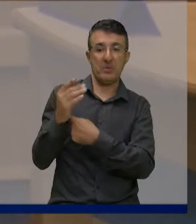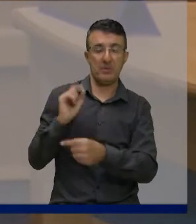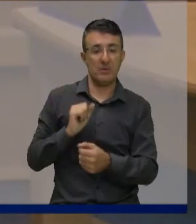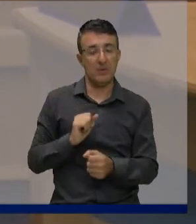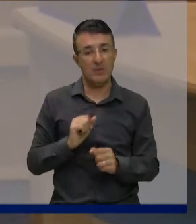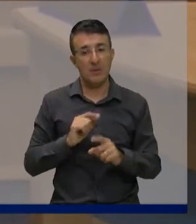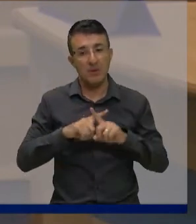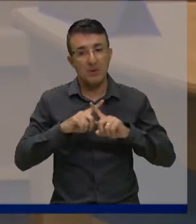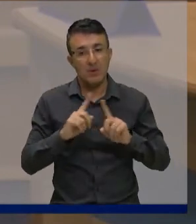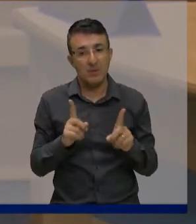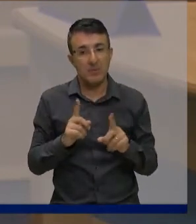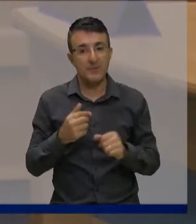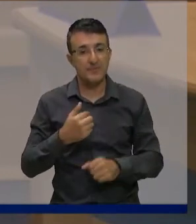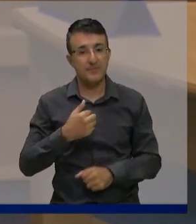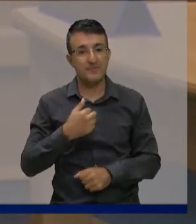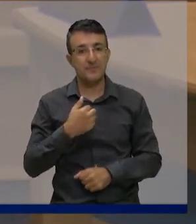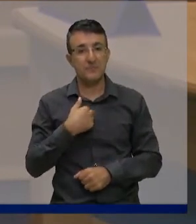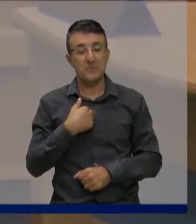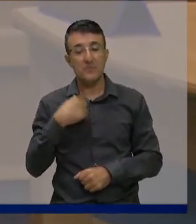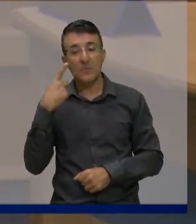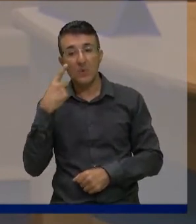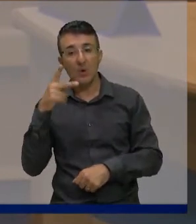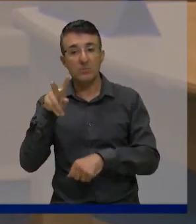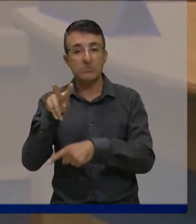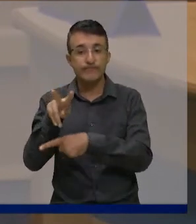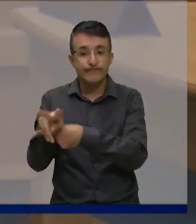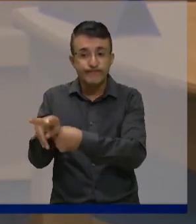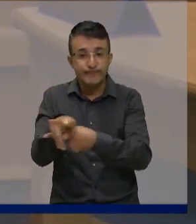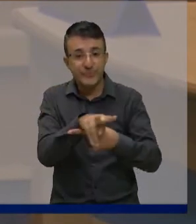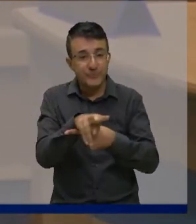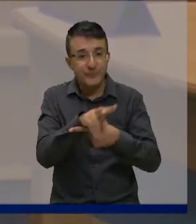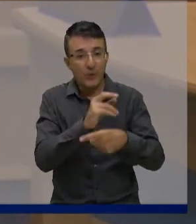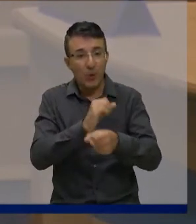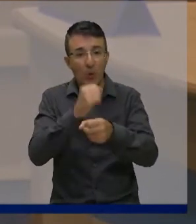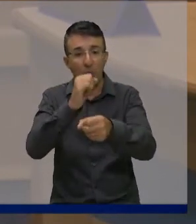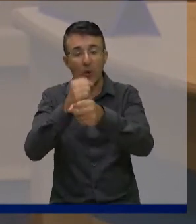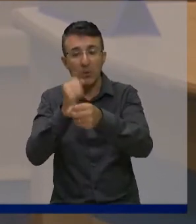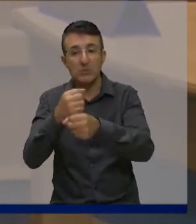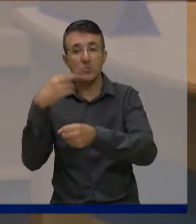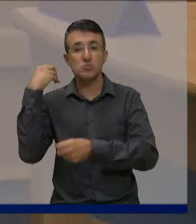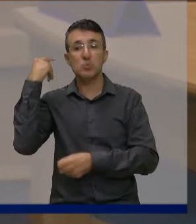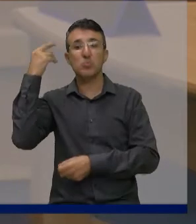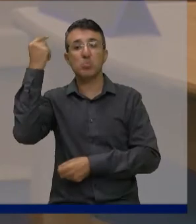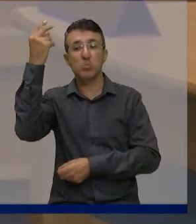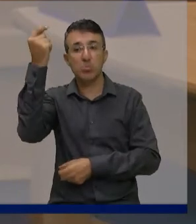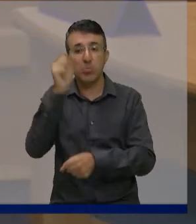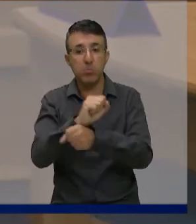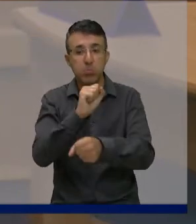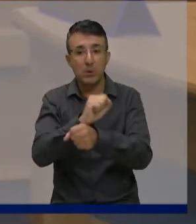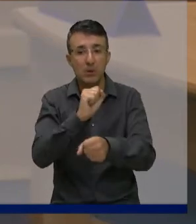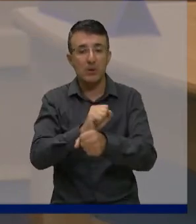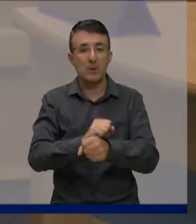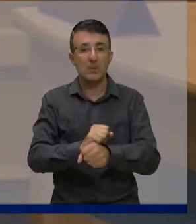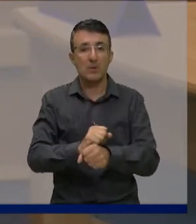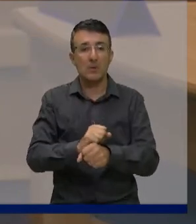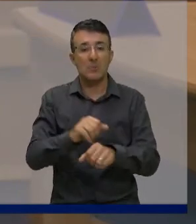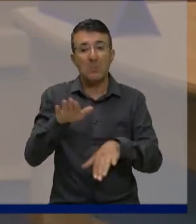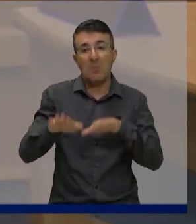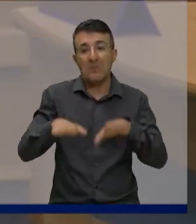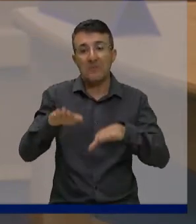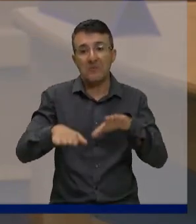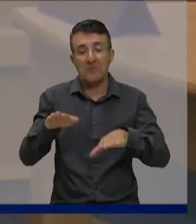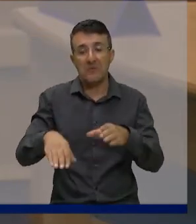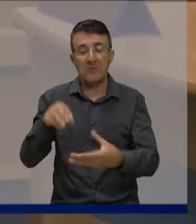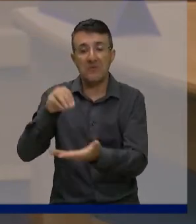é de fiscalizar e no meu vídeo eu digo que vou fiscalizar e acompanhar a obra que está 10 anos parada o vereador talvez pela falta de um representante no bairro que bom que agora o